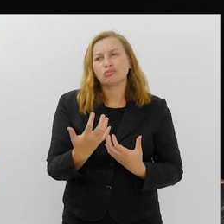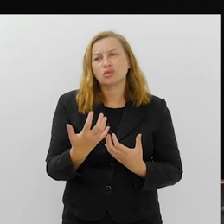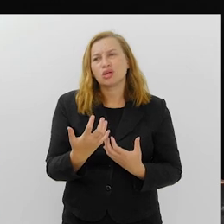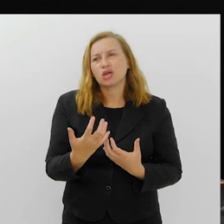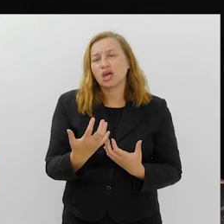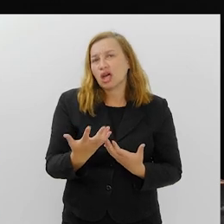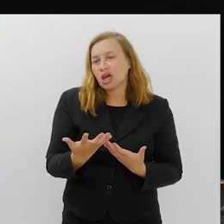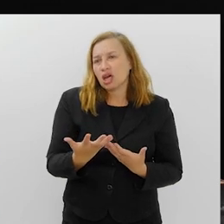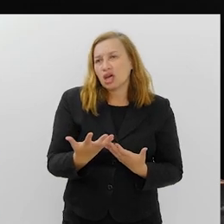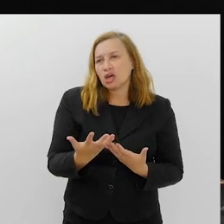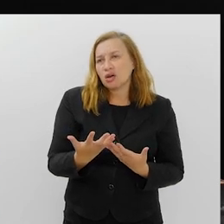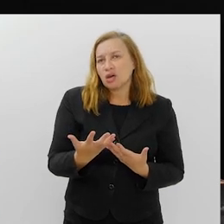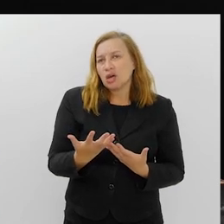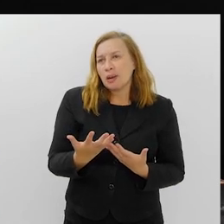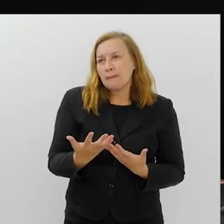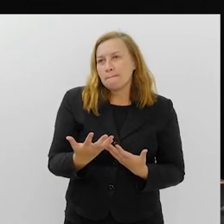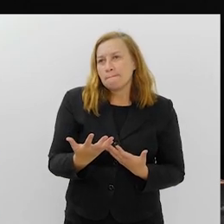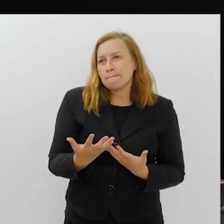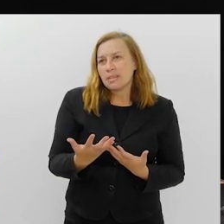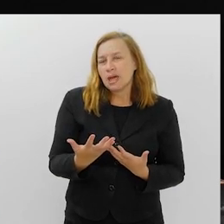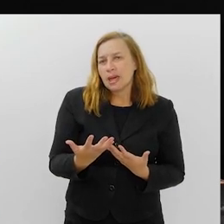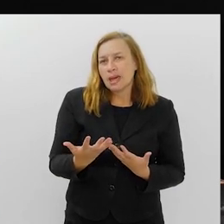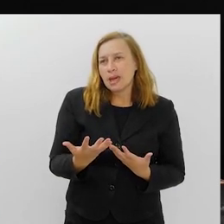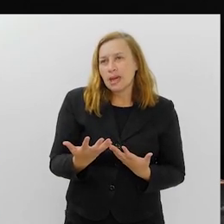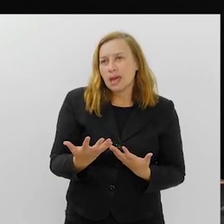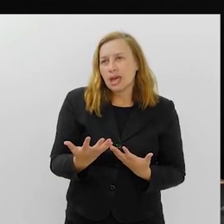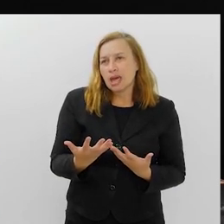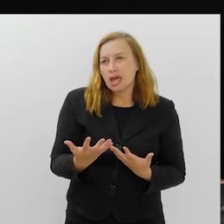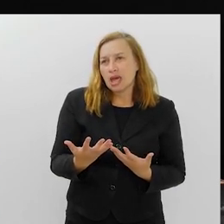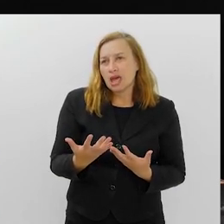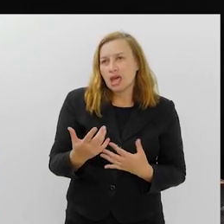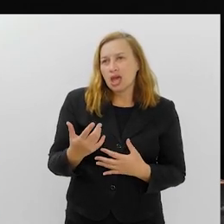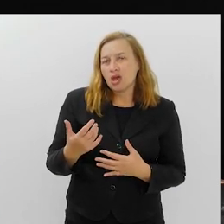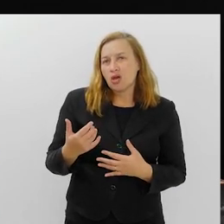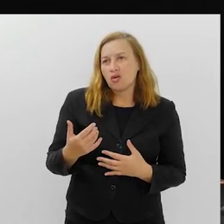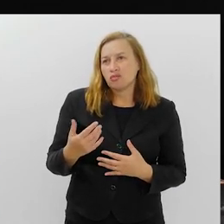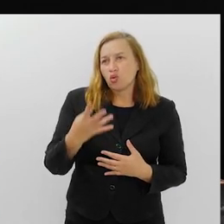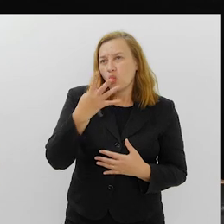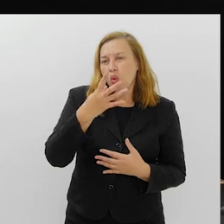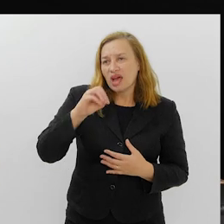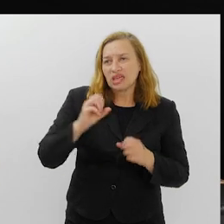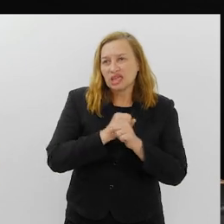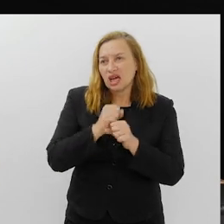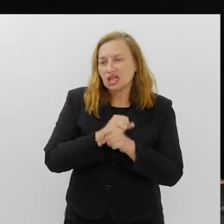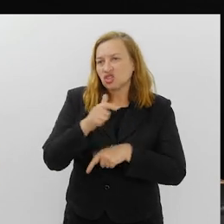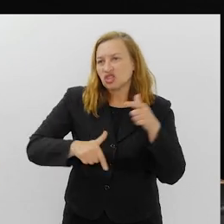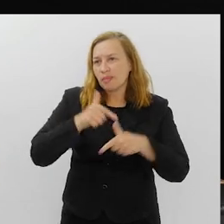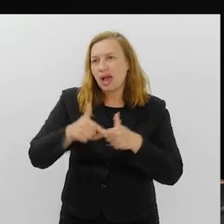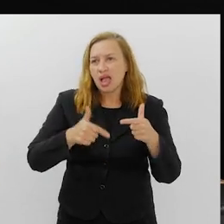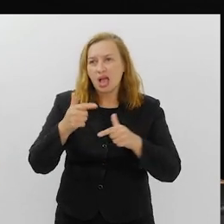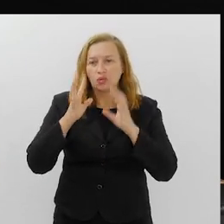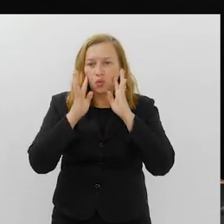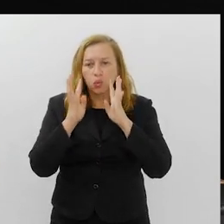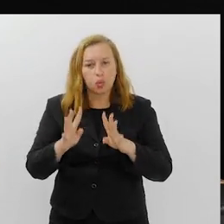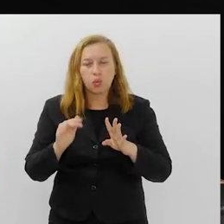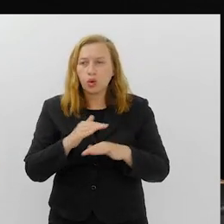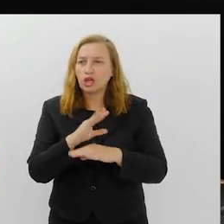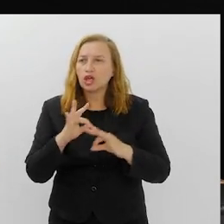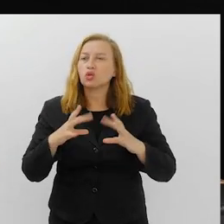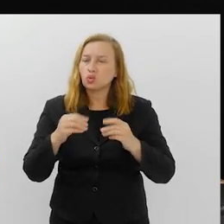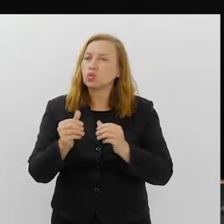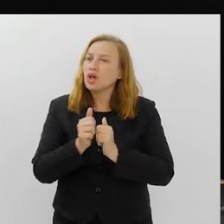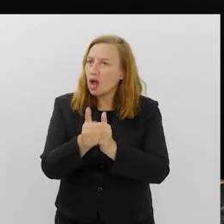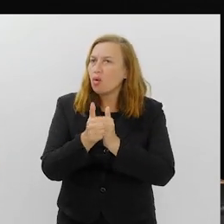ser saudosista, até porque não é meu estilo, porque eu me lido há 40 anos, mas eu estou antenado, eu estou sempre